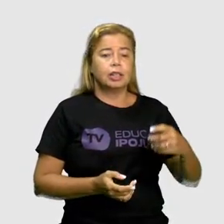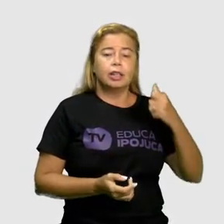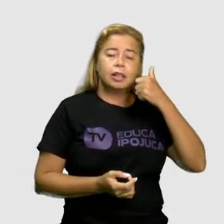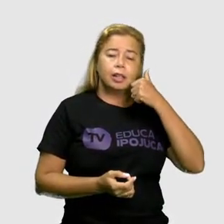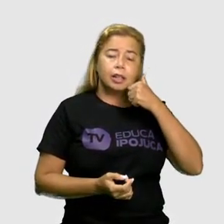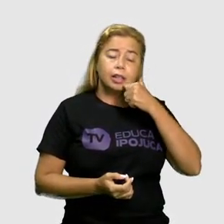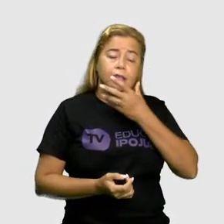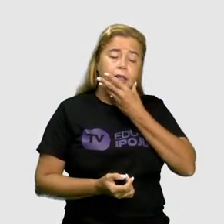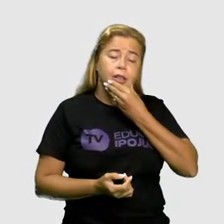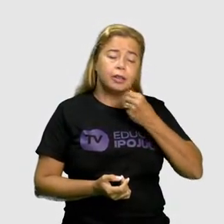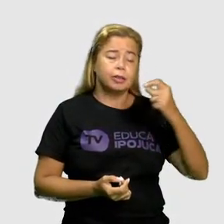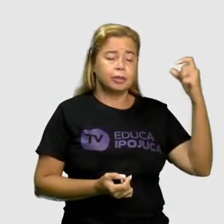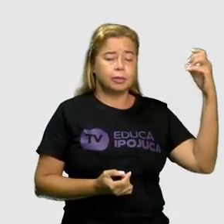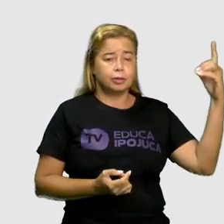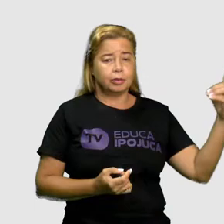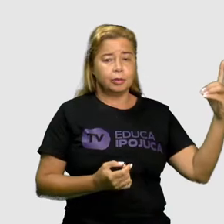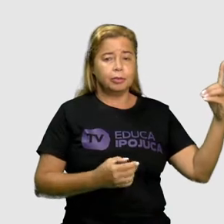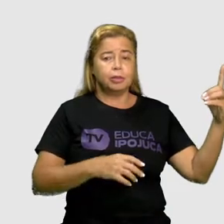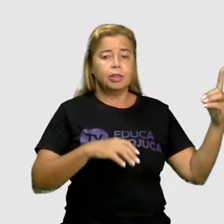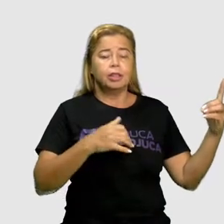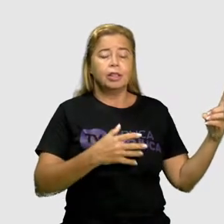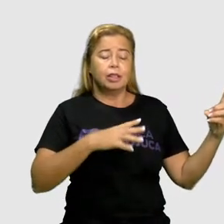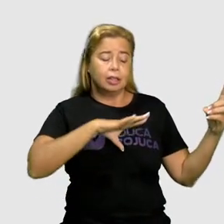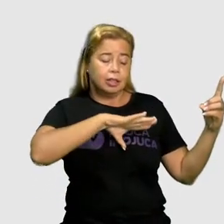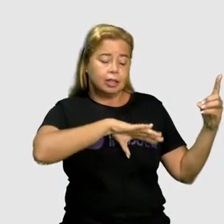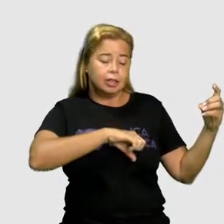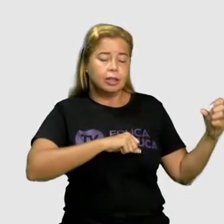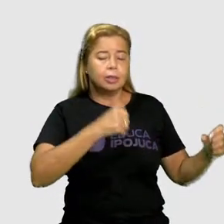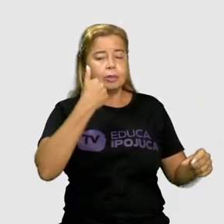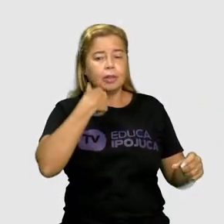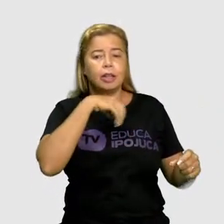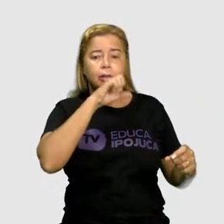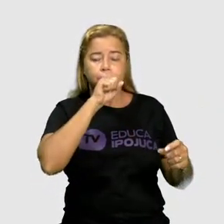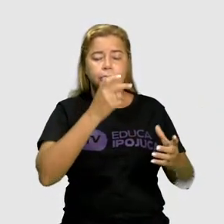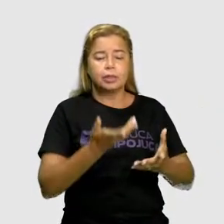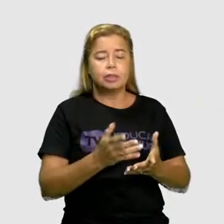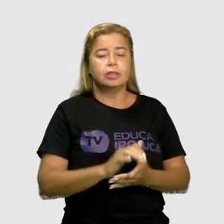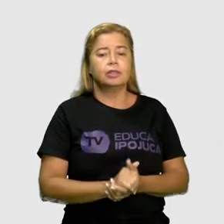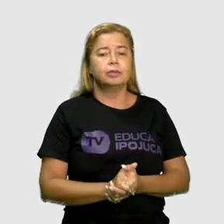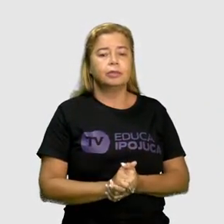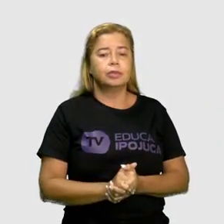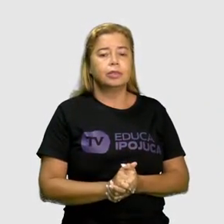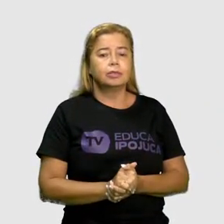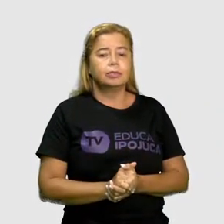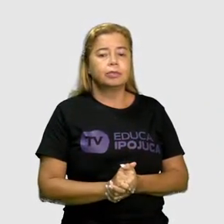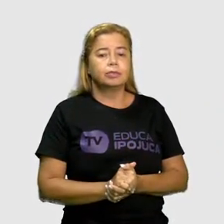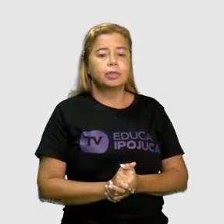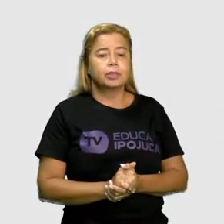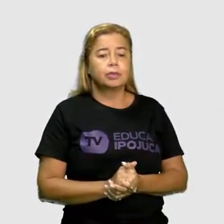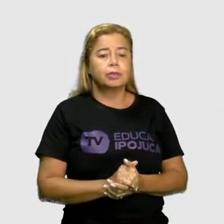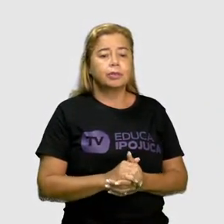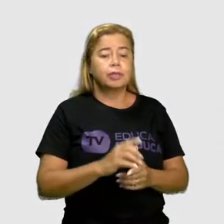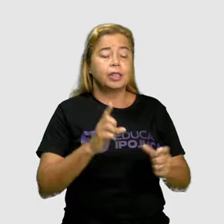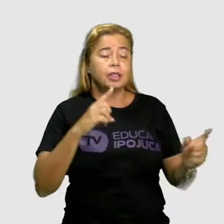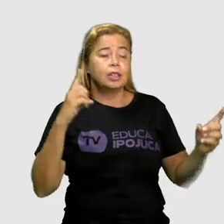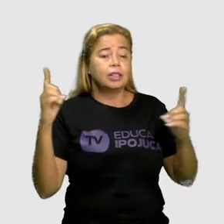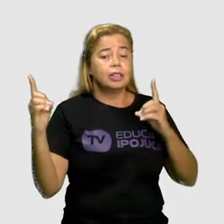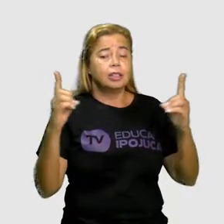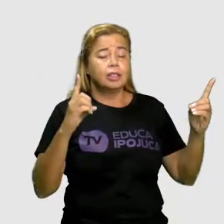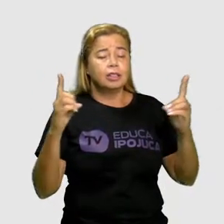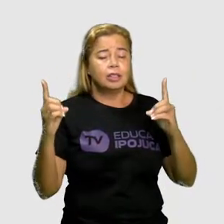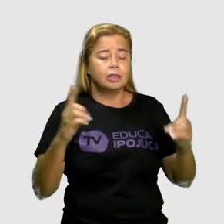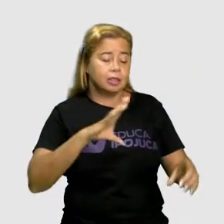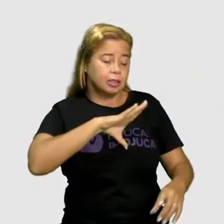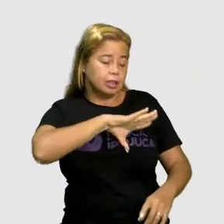a mãe. Ele ou ela, animal, objeto, fenômeno da natureza, ama a mãe dele ou